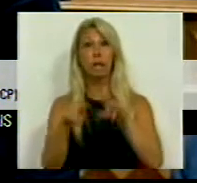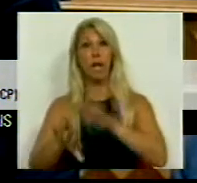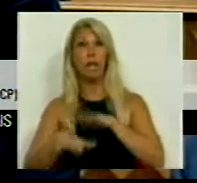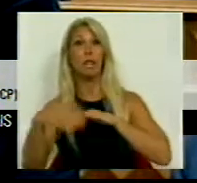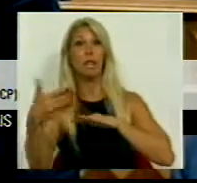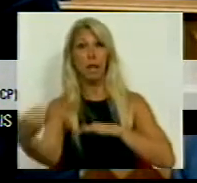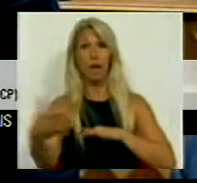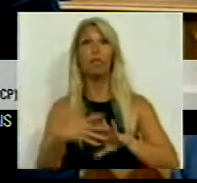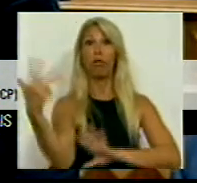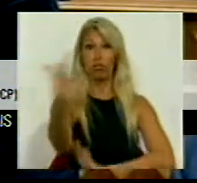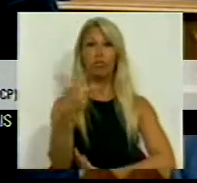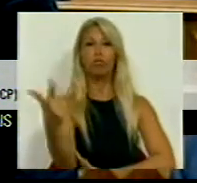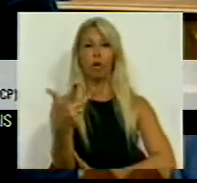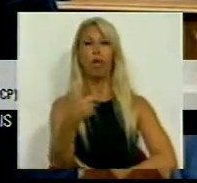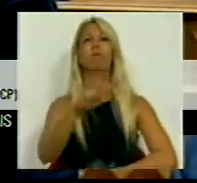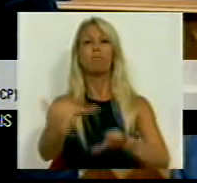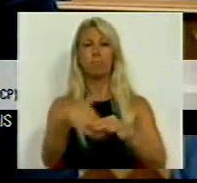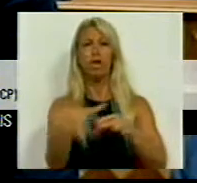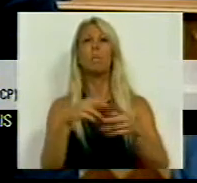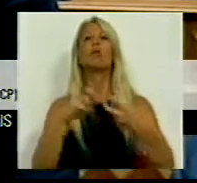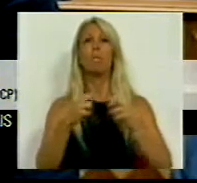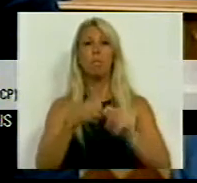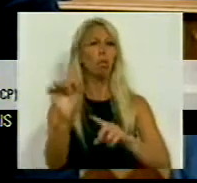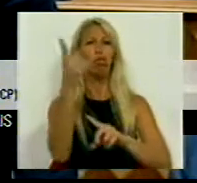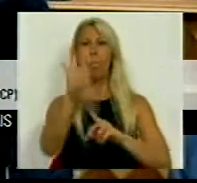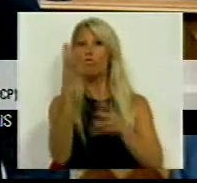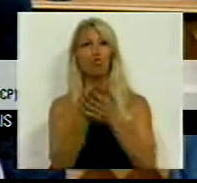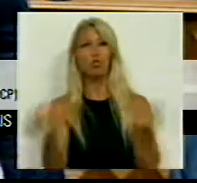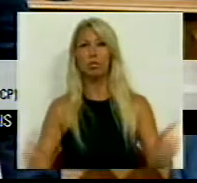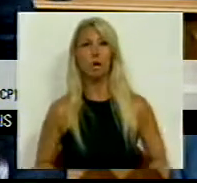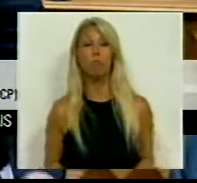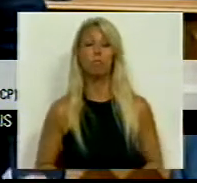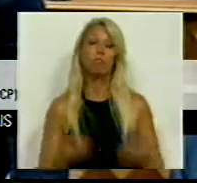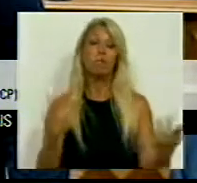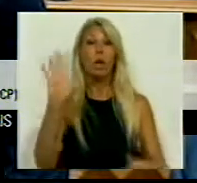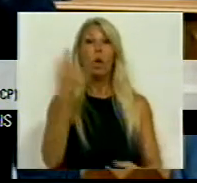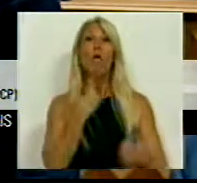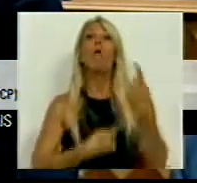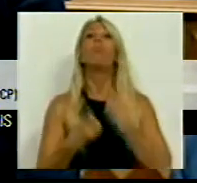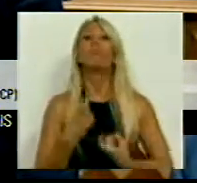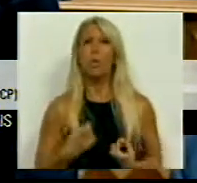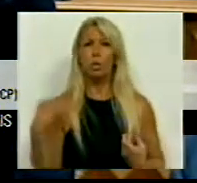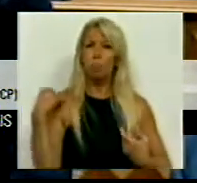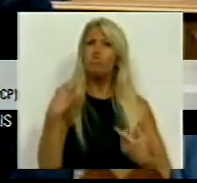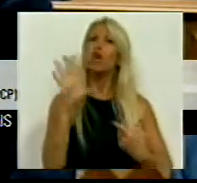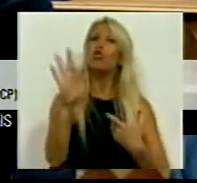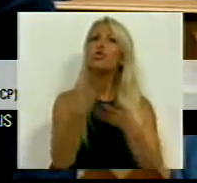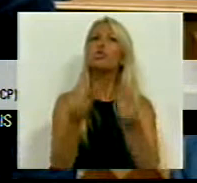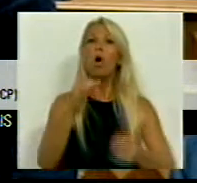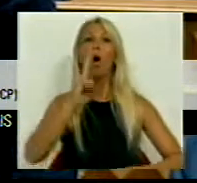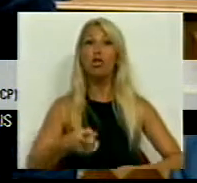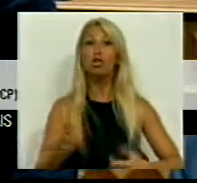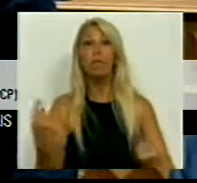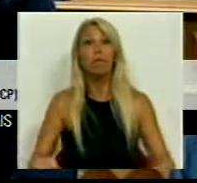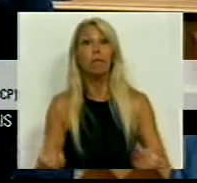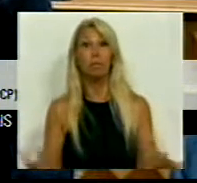fazem cada vez mais parte do problema e não parte da solução. E quando nos perguntam que soluções é que temos, a primeira solução que